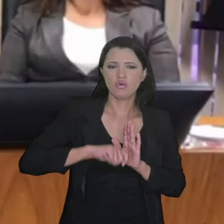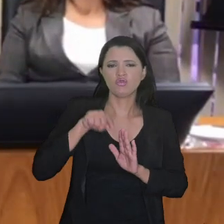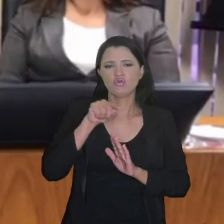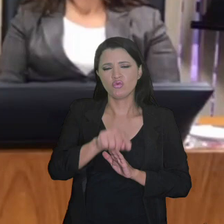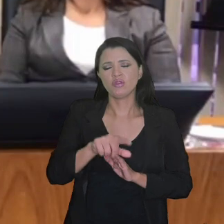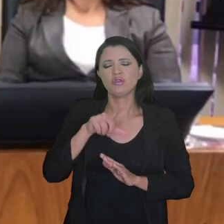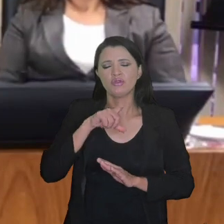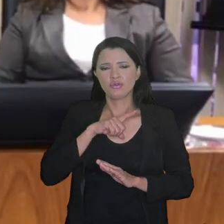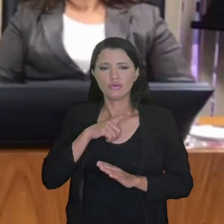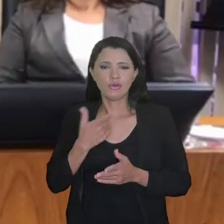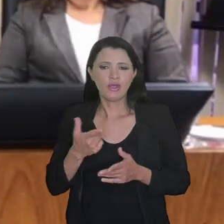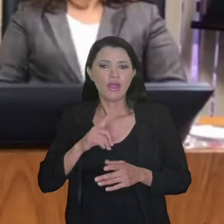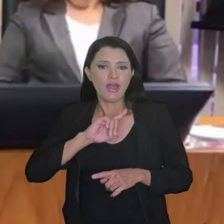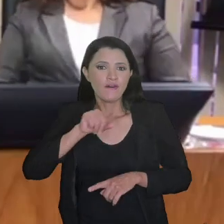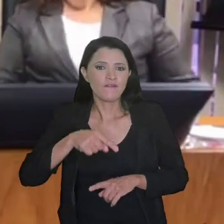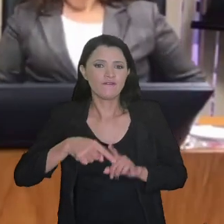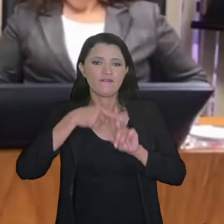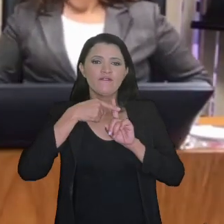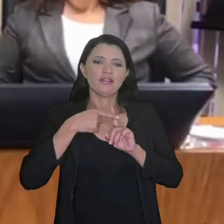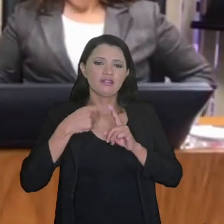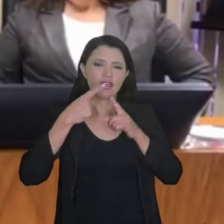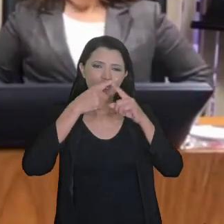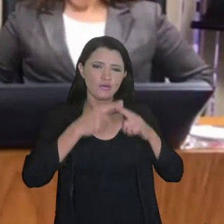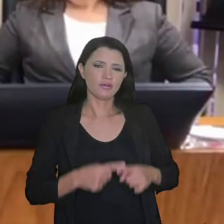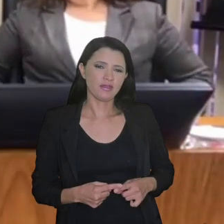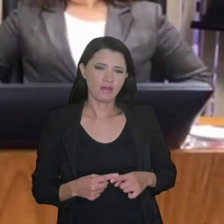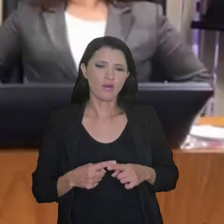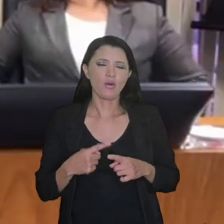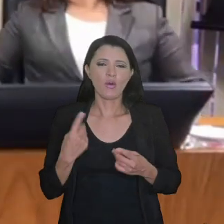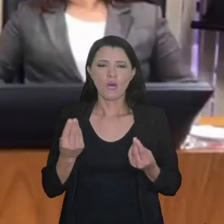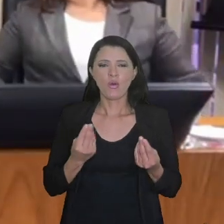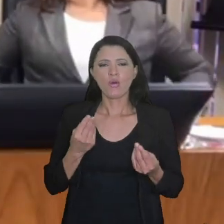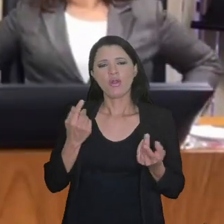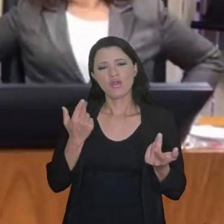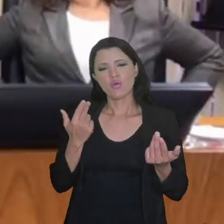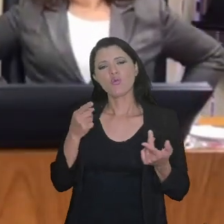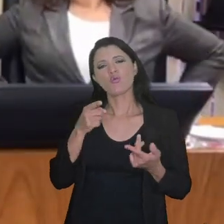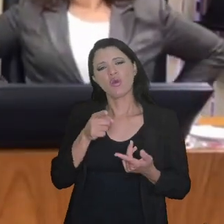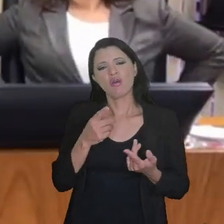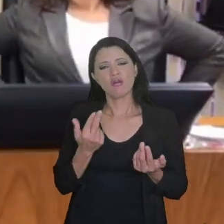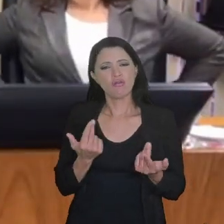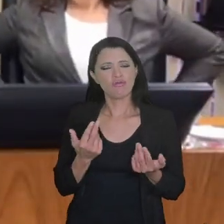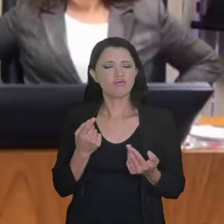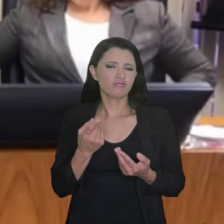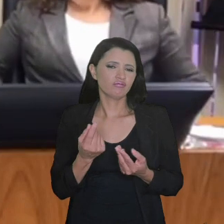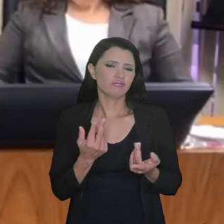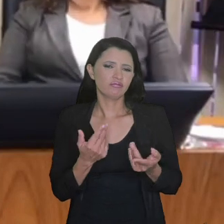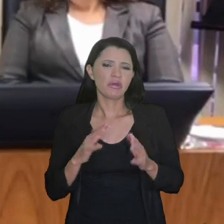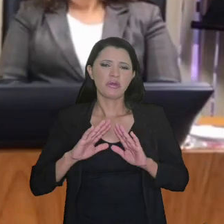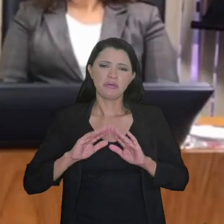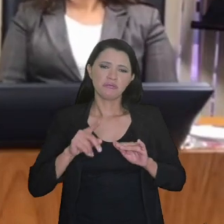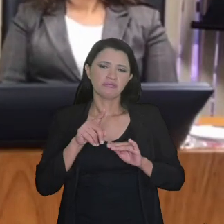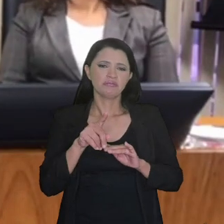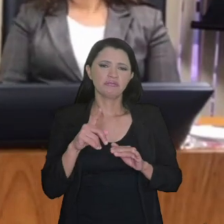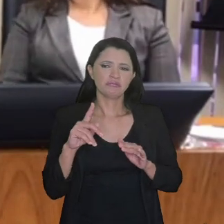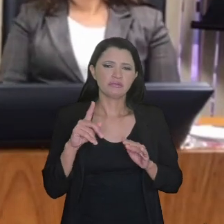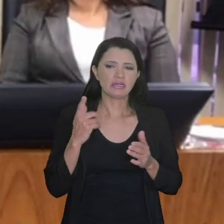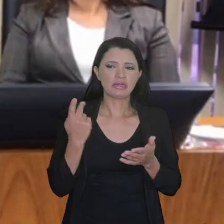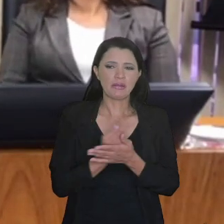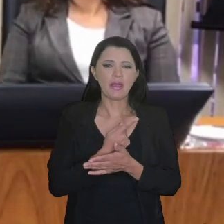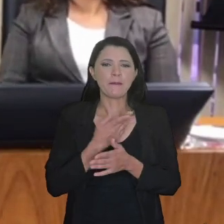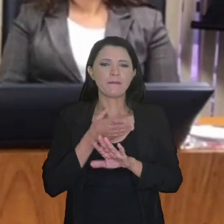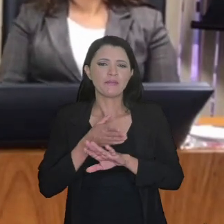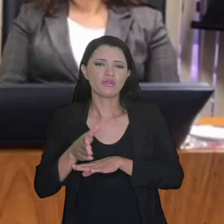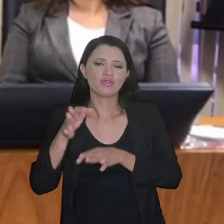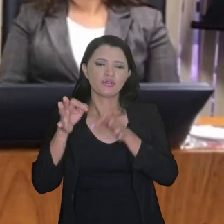efetuar um pagamento de tributo e isso gerava uma vantagem concorrencial conforme o